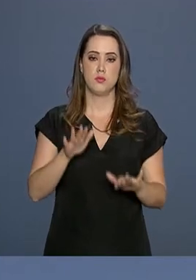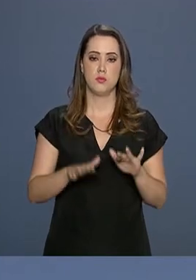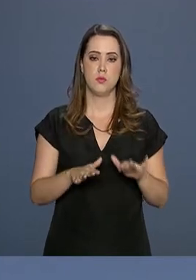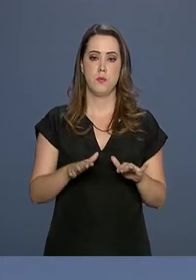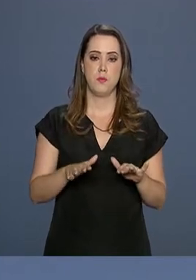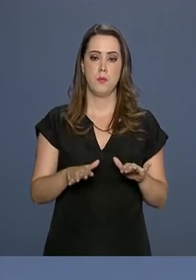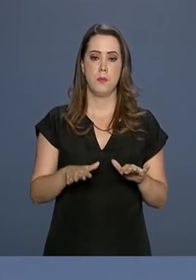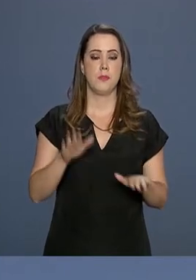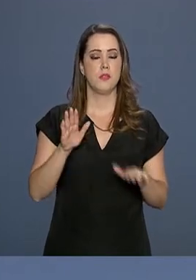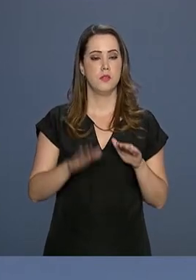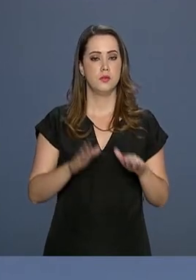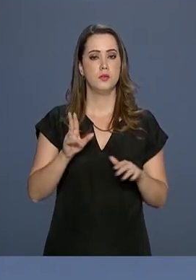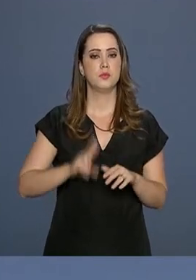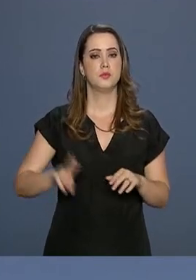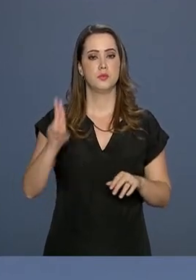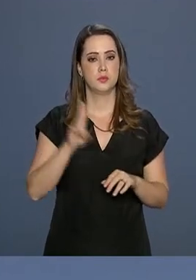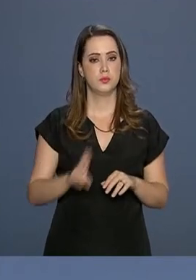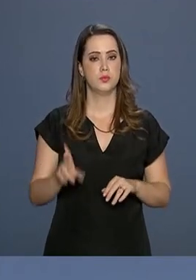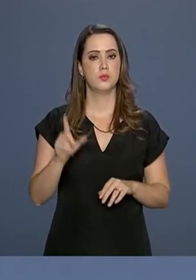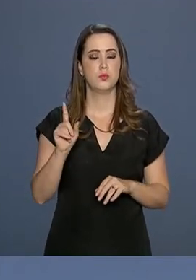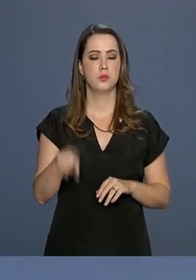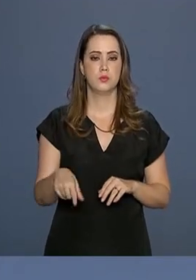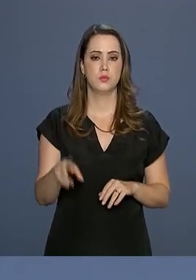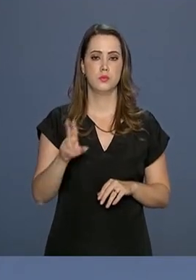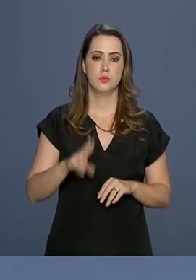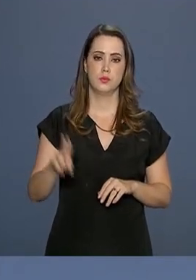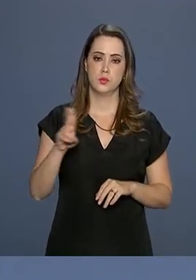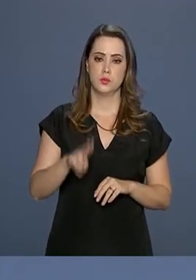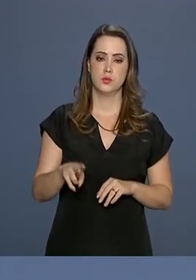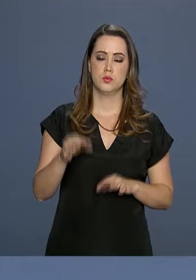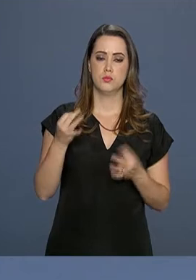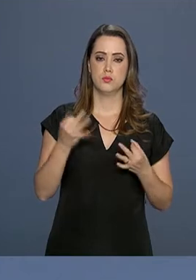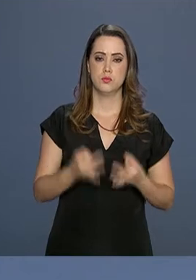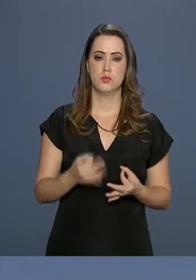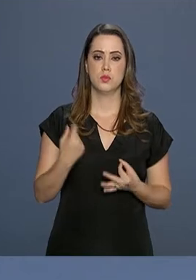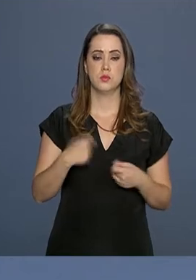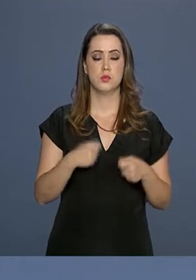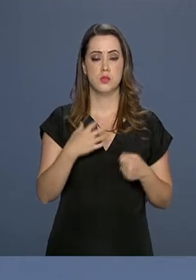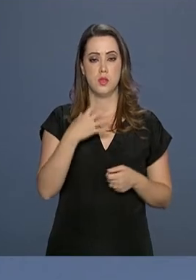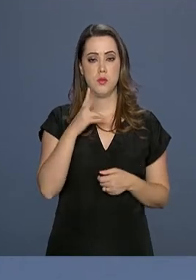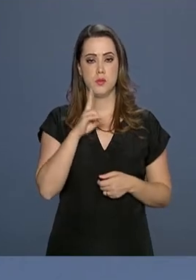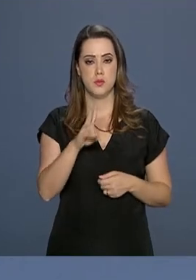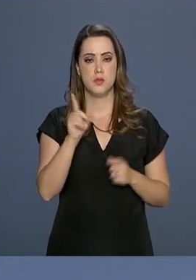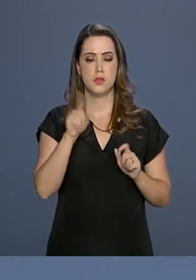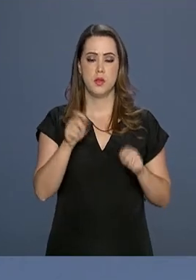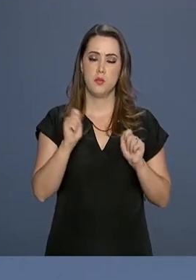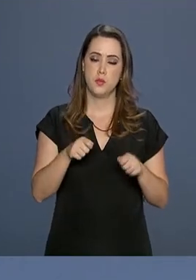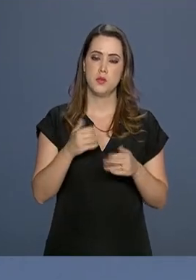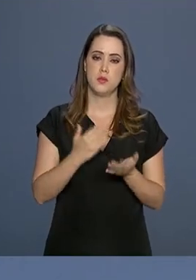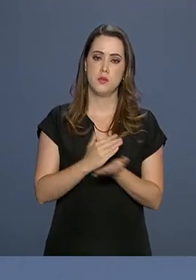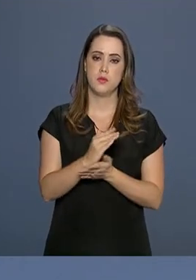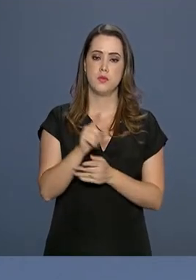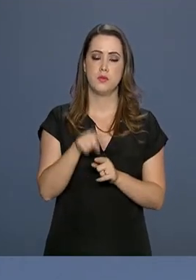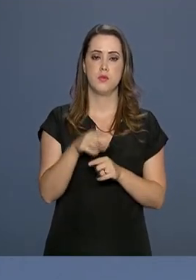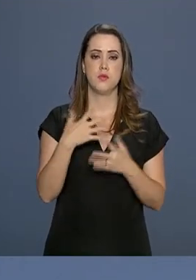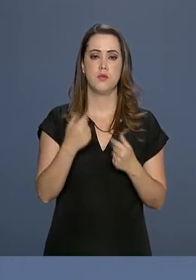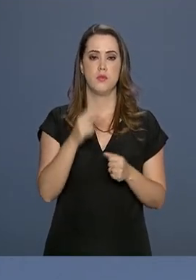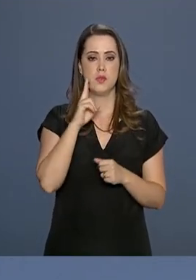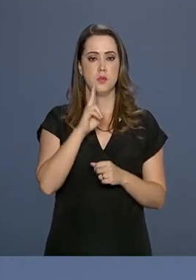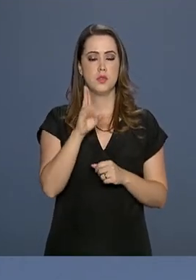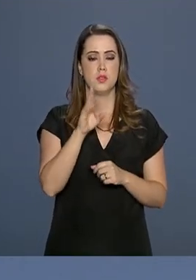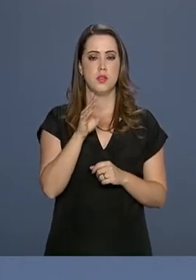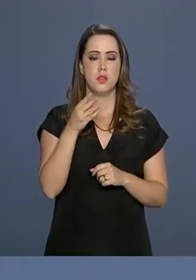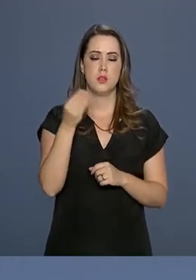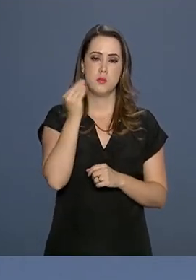um instrumento útil. Teremos que ver se seria possível implementá-lo, vamos tentar cuidar